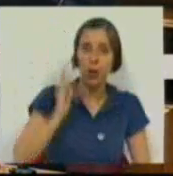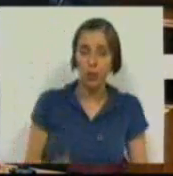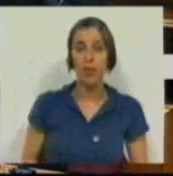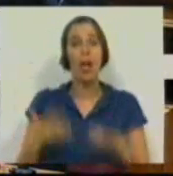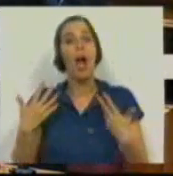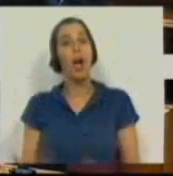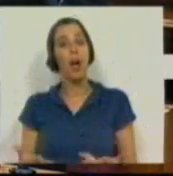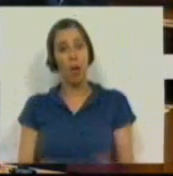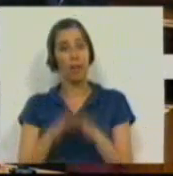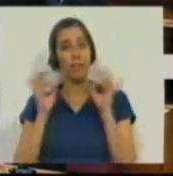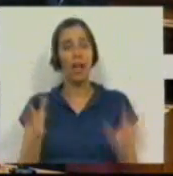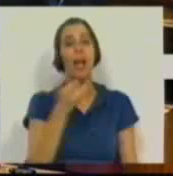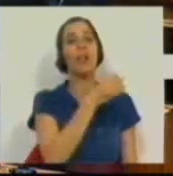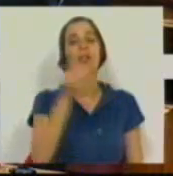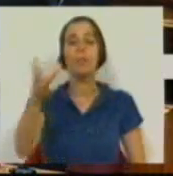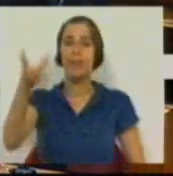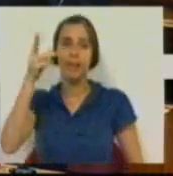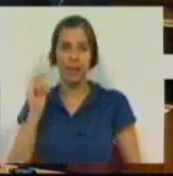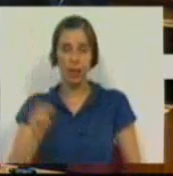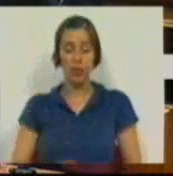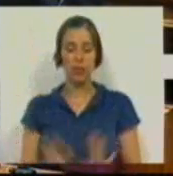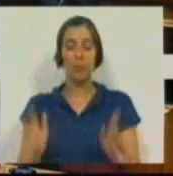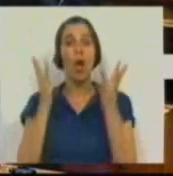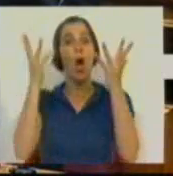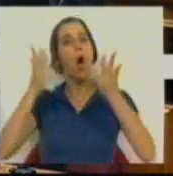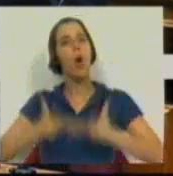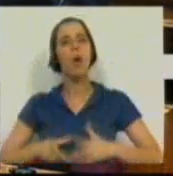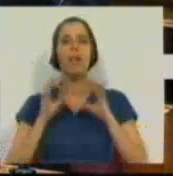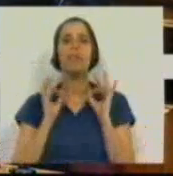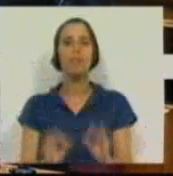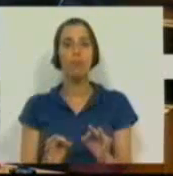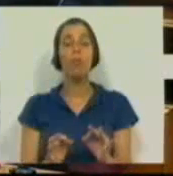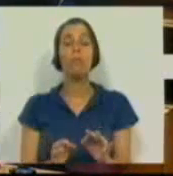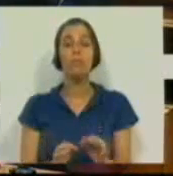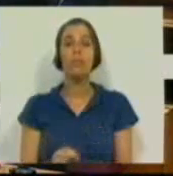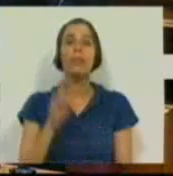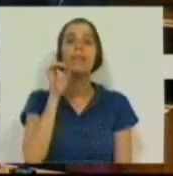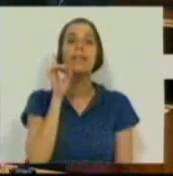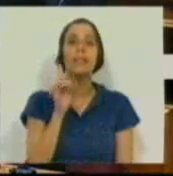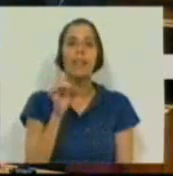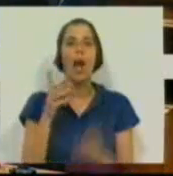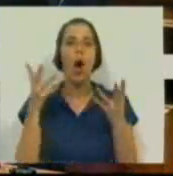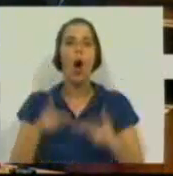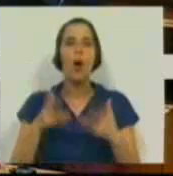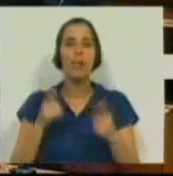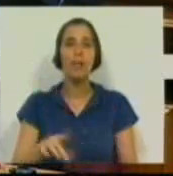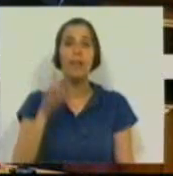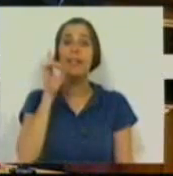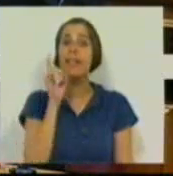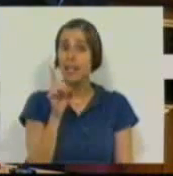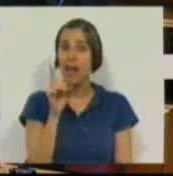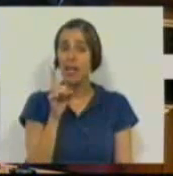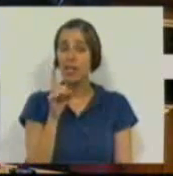está a ser assim em 2013. Contas feitas, foram seis orçamentos, seis,